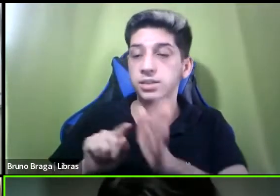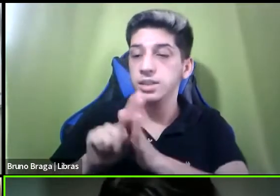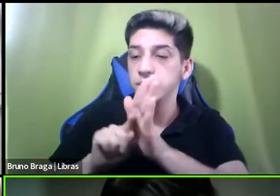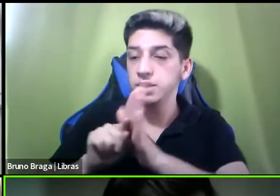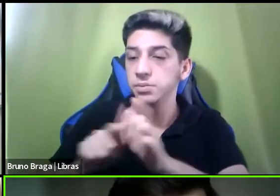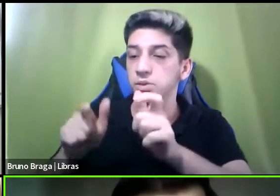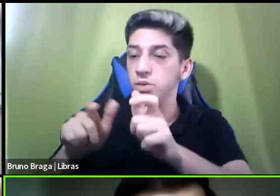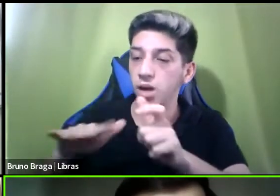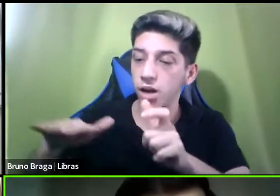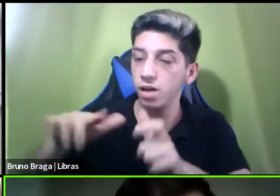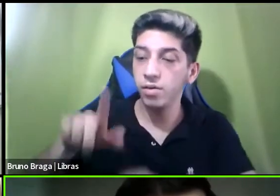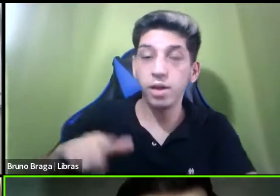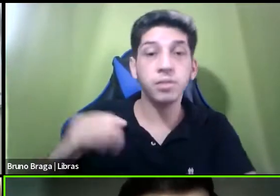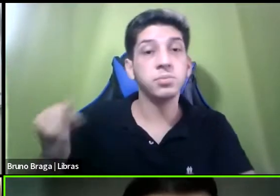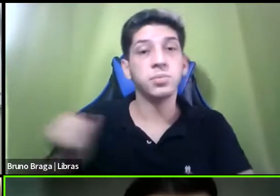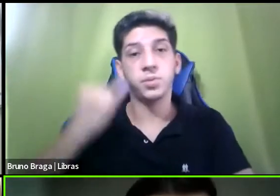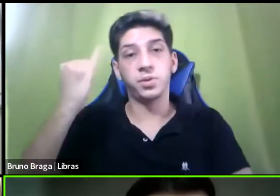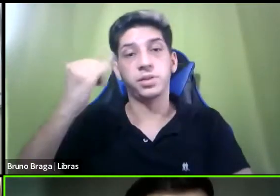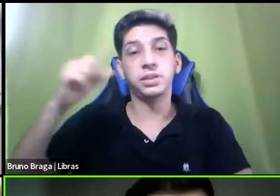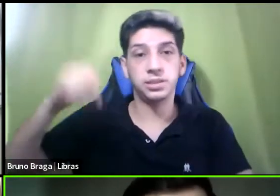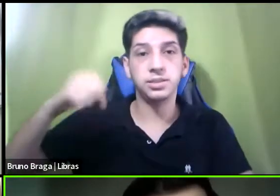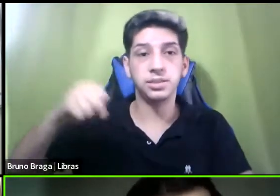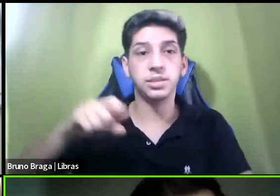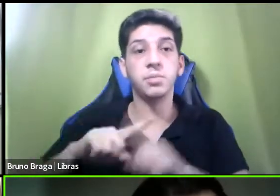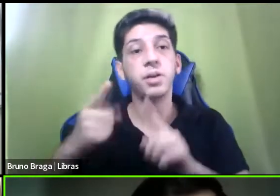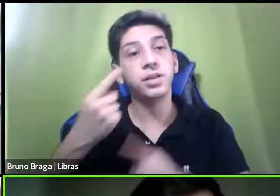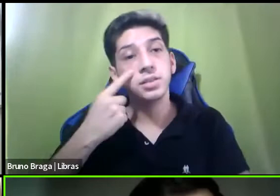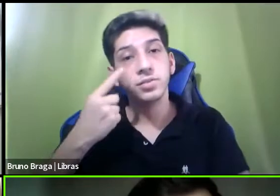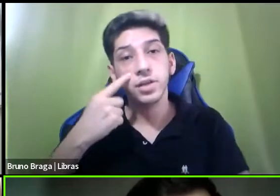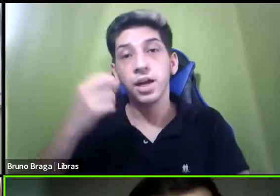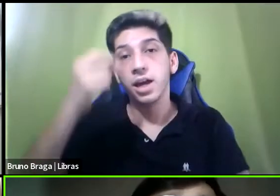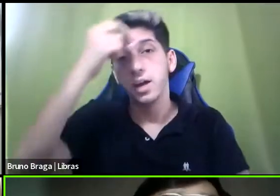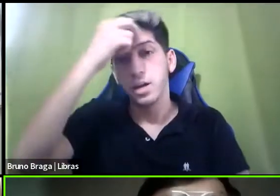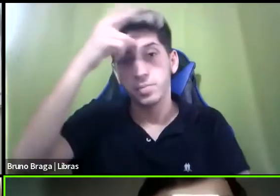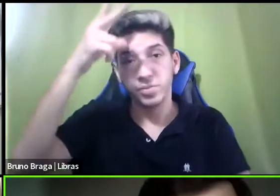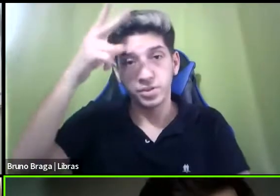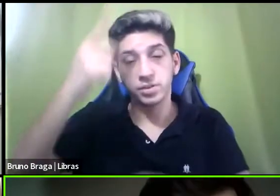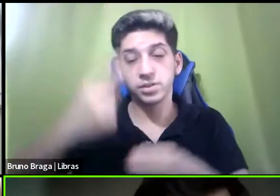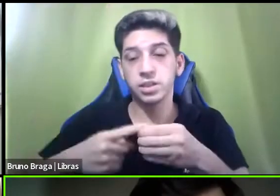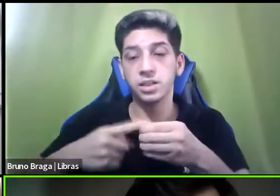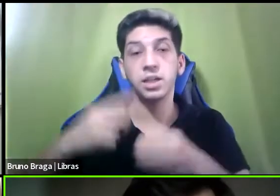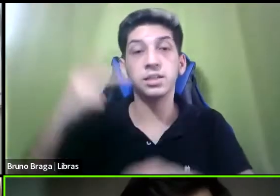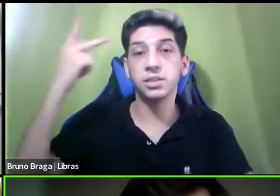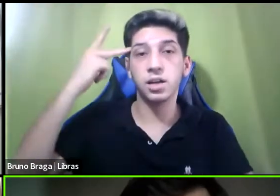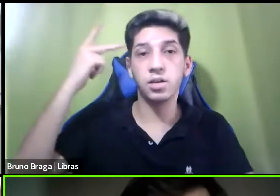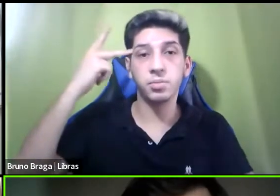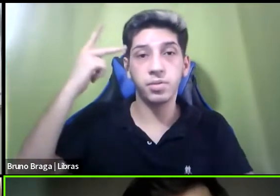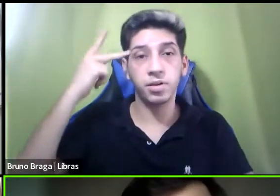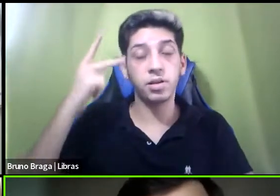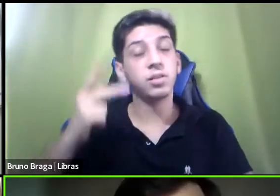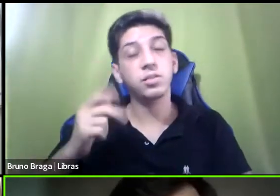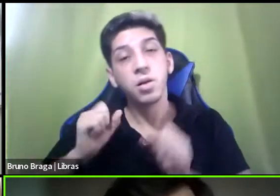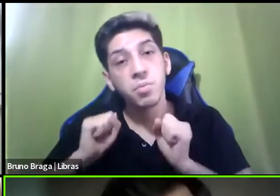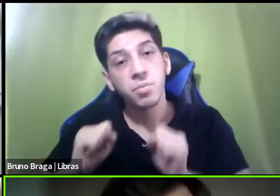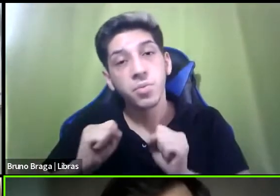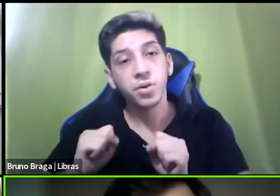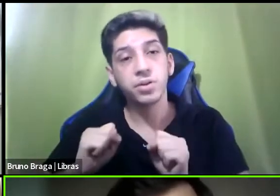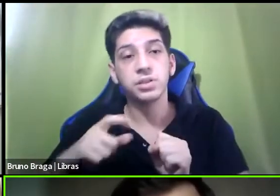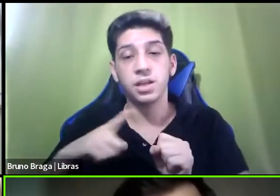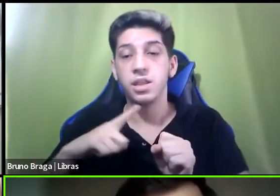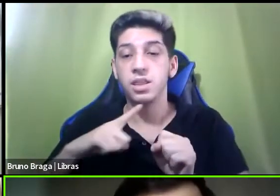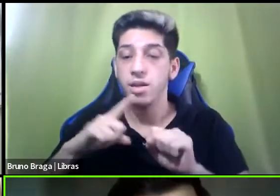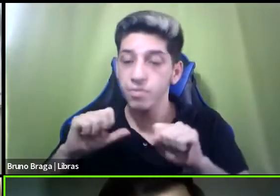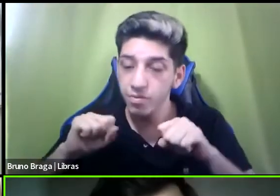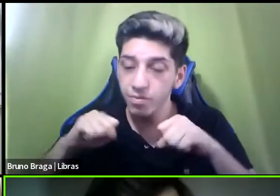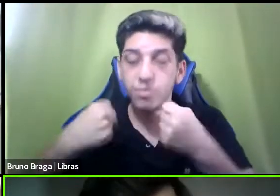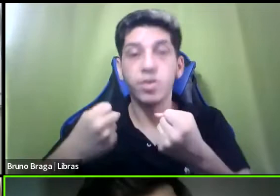importantíssimas mas veja bem a prefeitura de São Paulo ela poderia ter né fortalecida ela